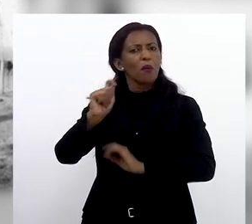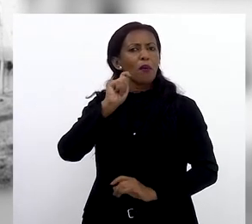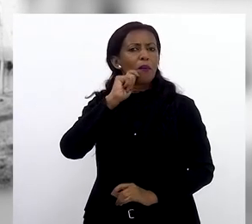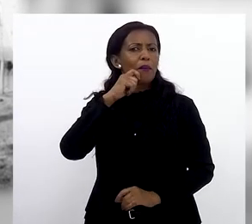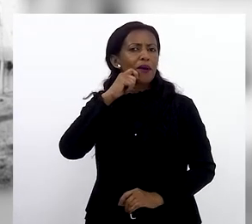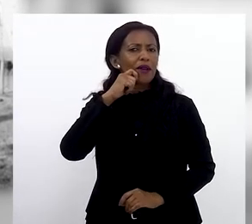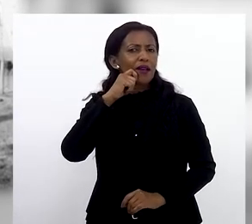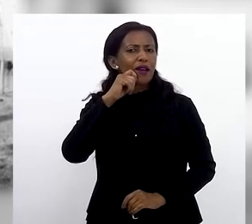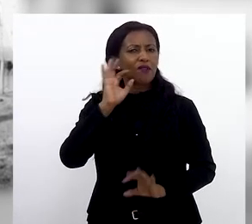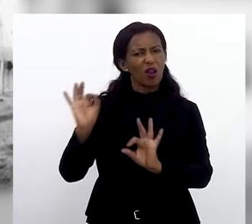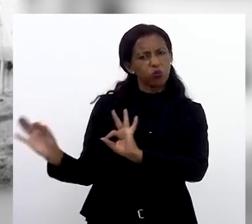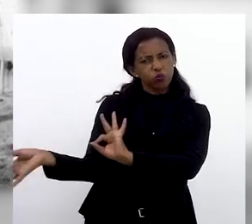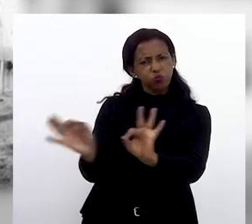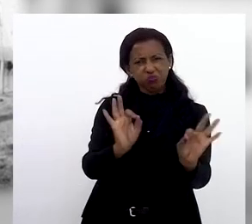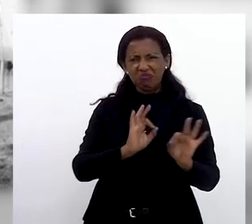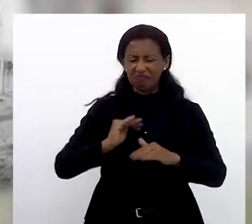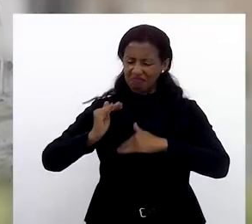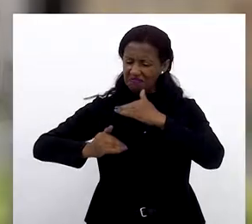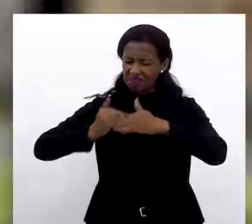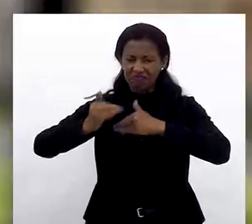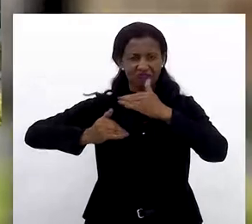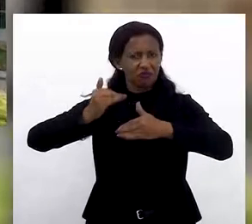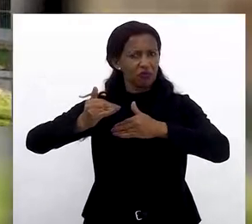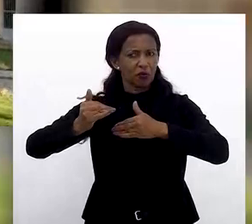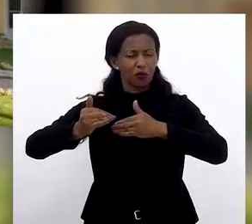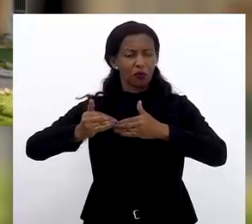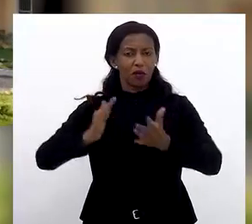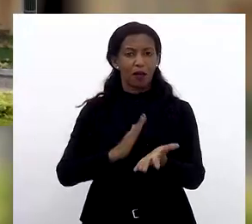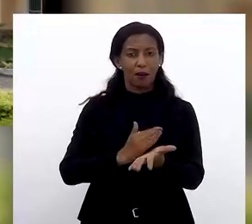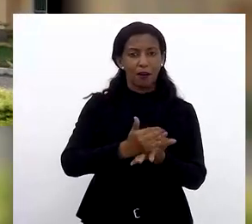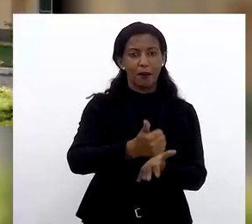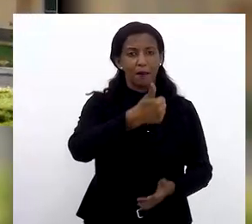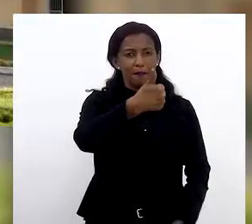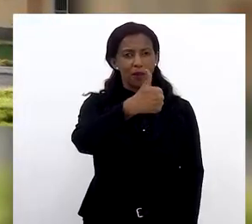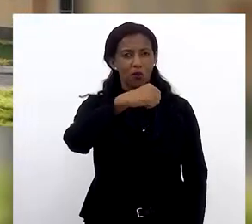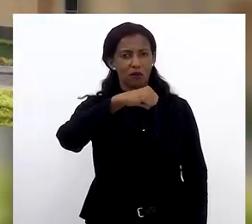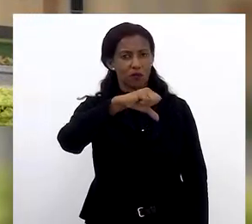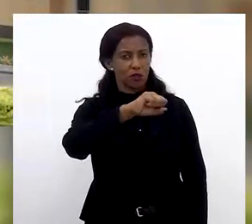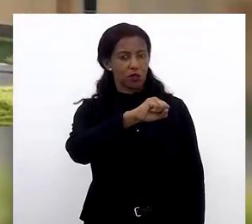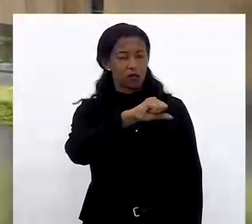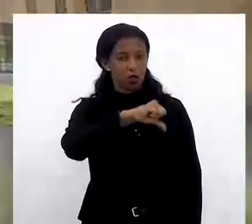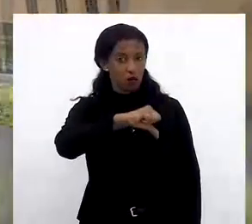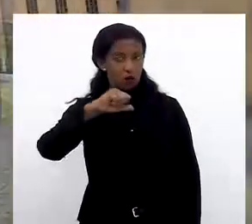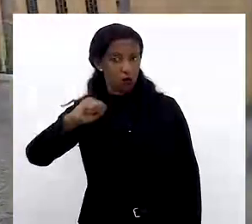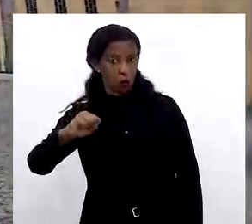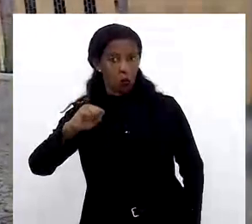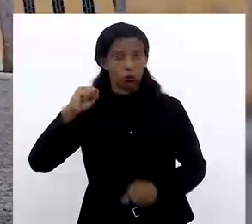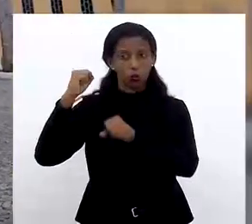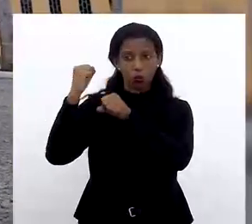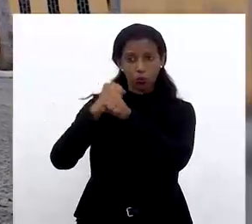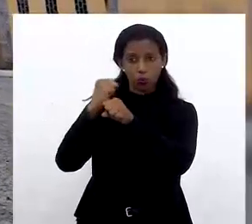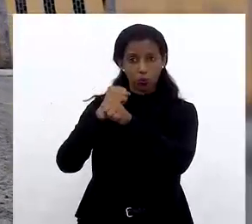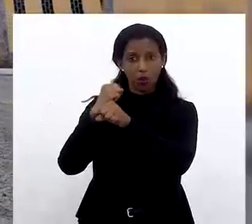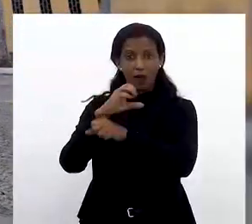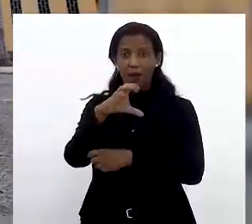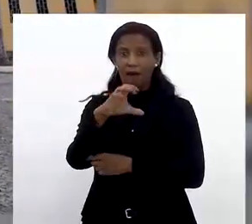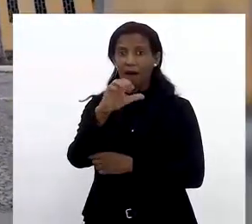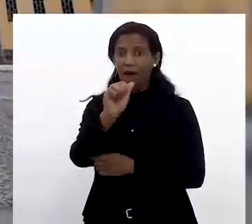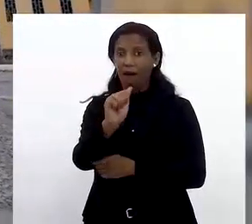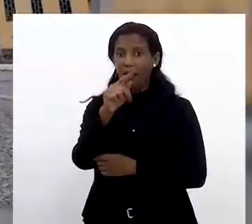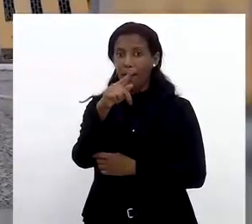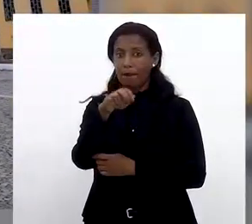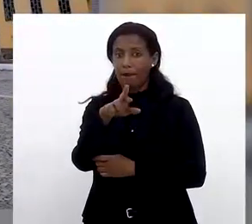praticamente nenhum desenvolvimento urbano. A partir de 1898, com a construção da Capela Santo Antônio,